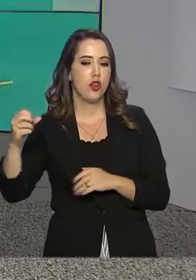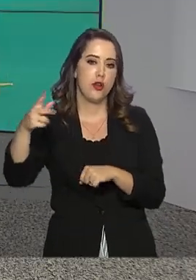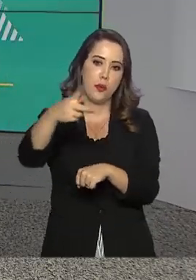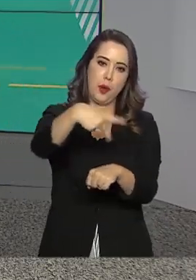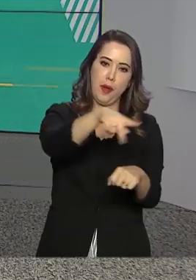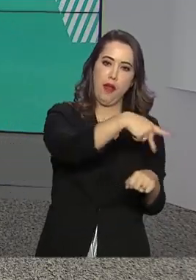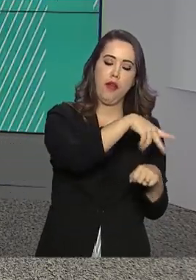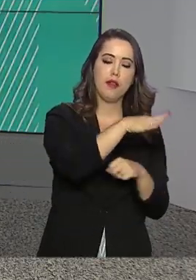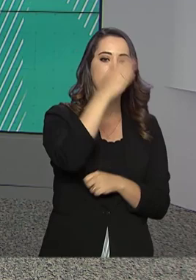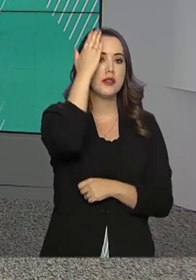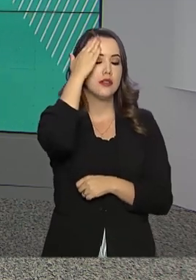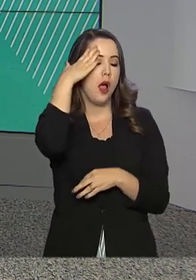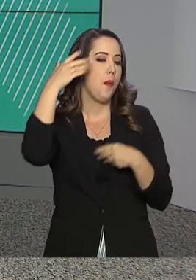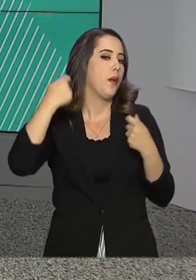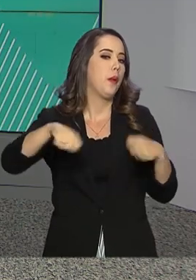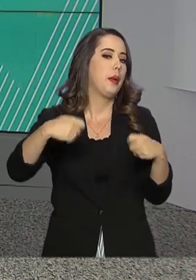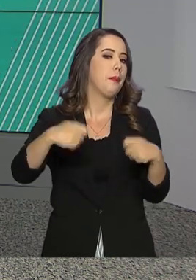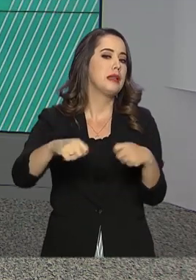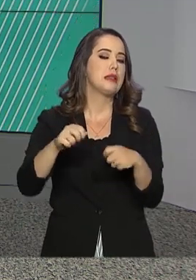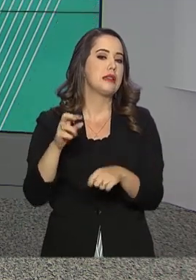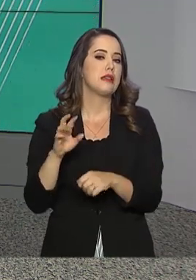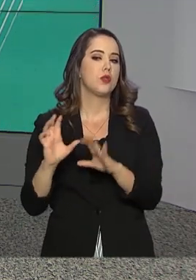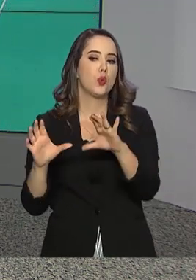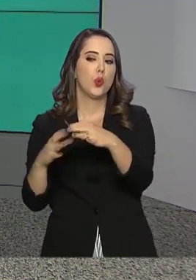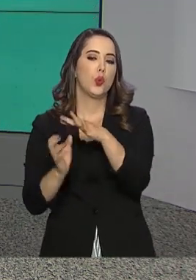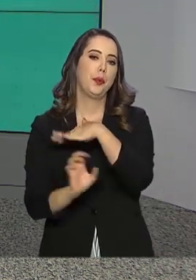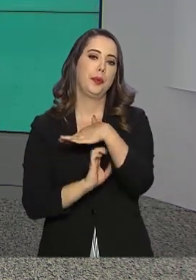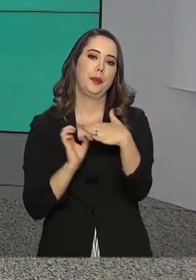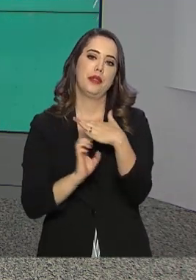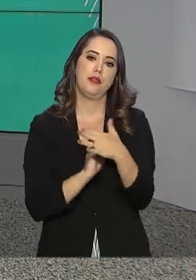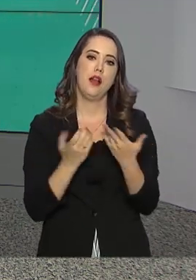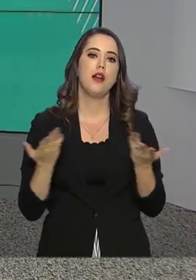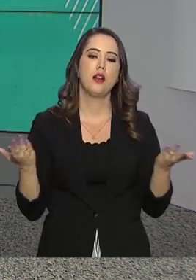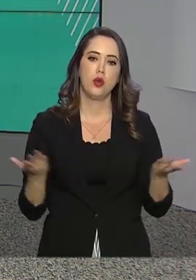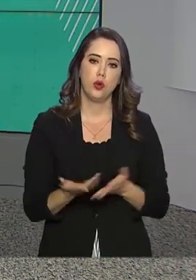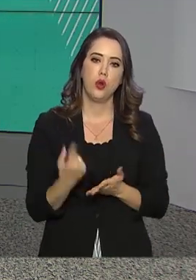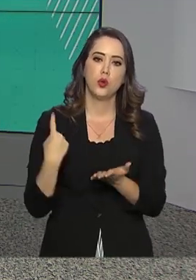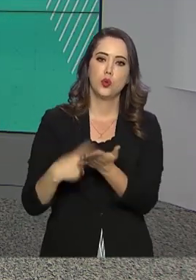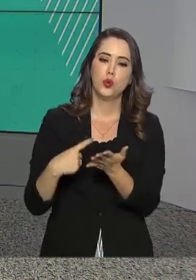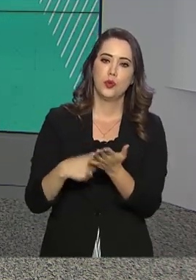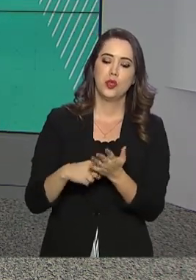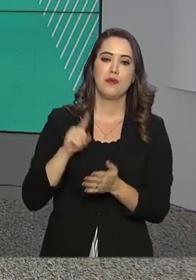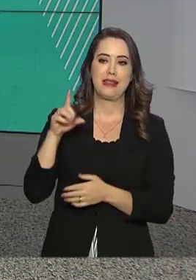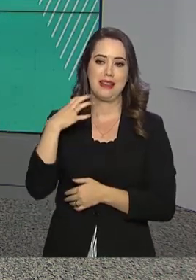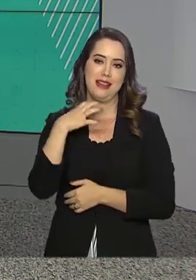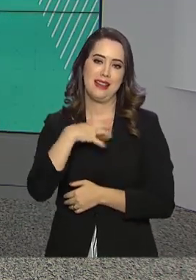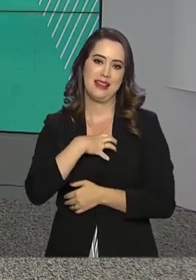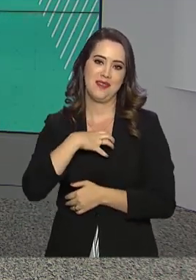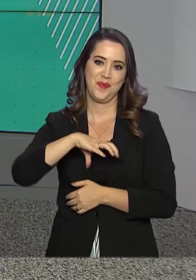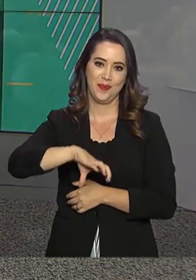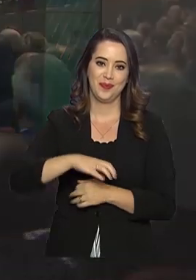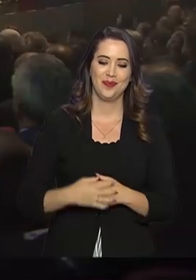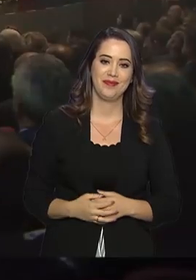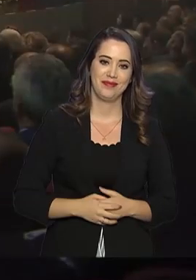país para saber das demandas do empresariado brasileiro. Desta vez, a agenda foi na capital baiana.